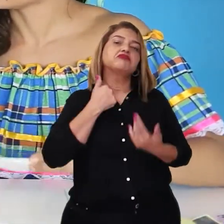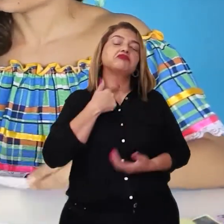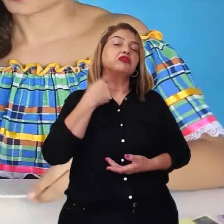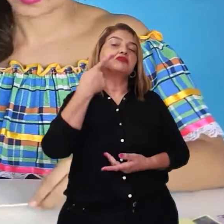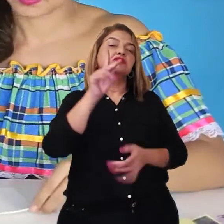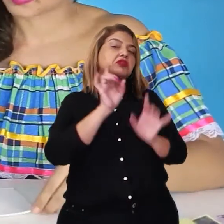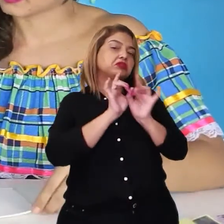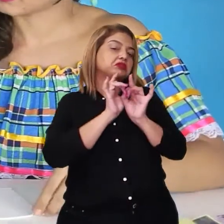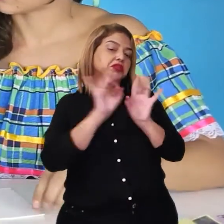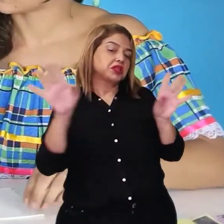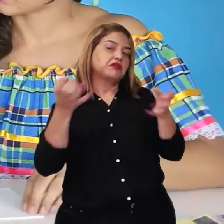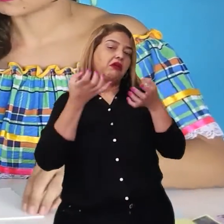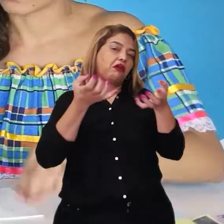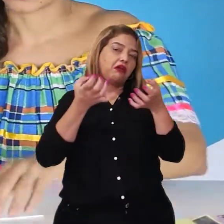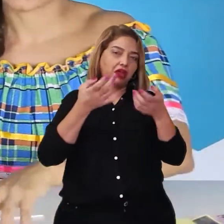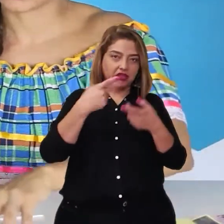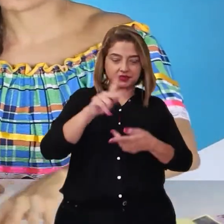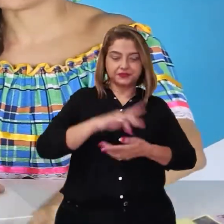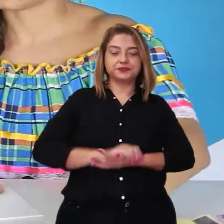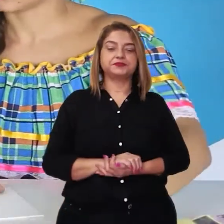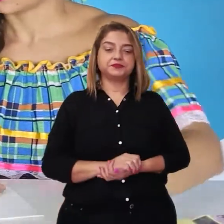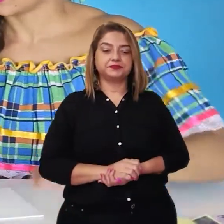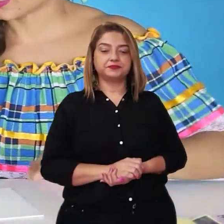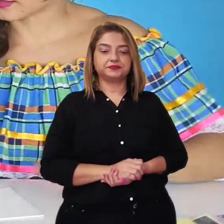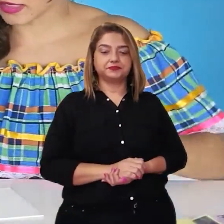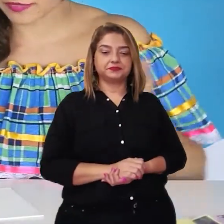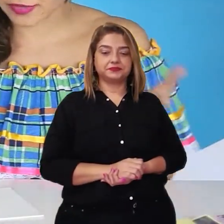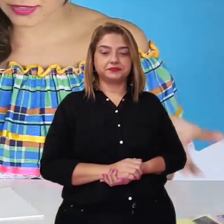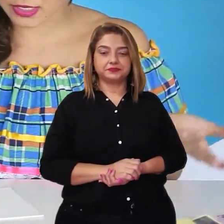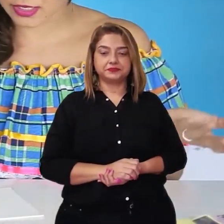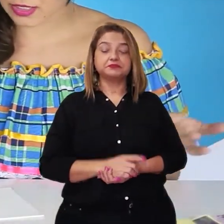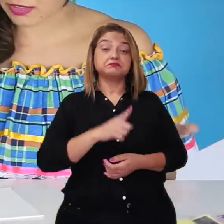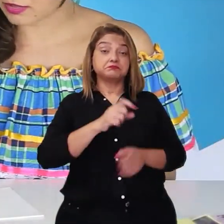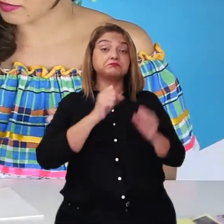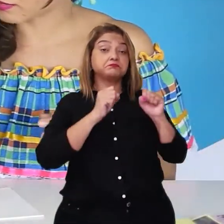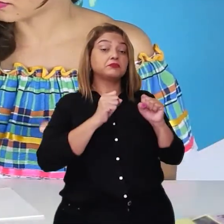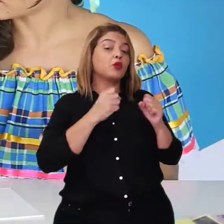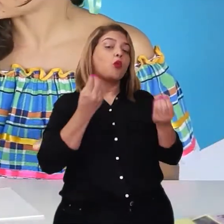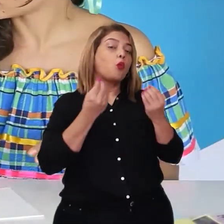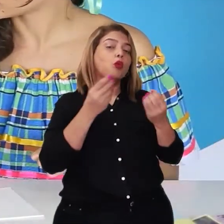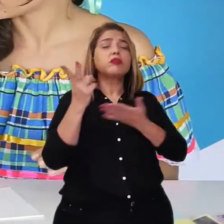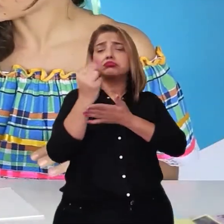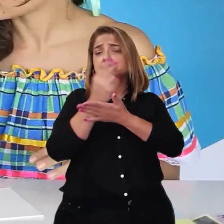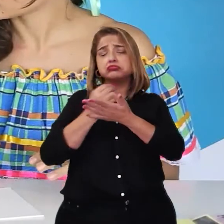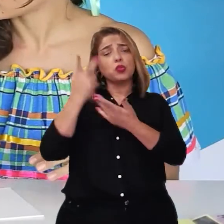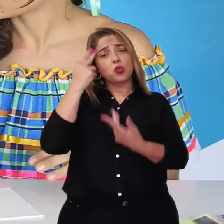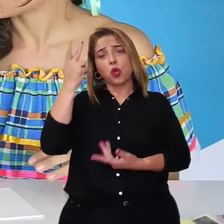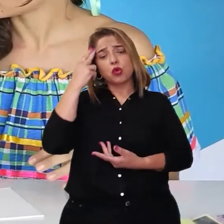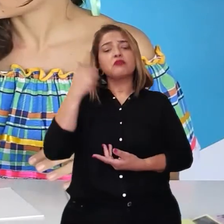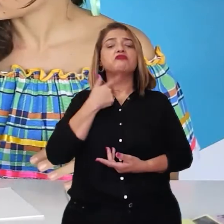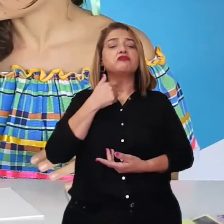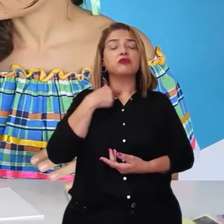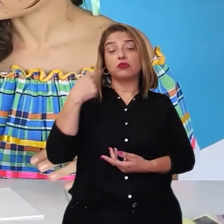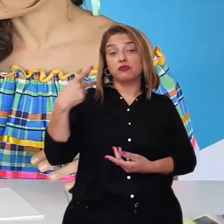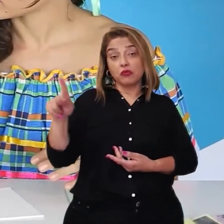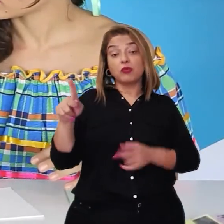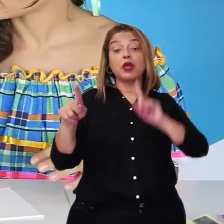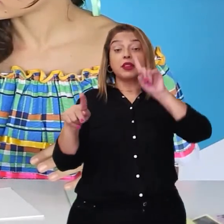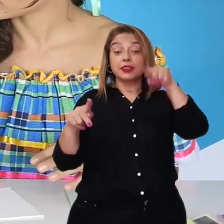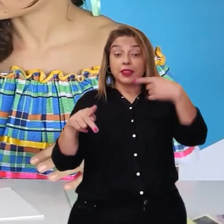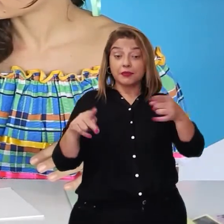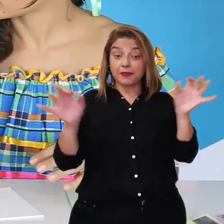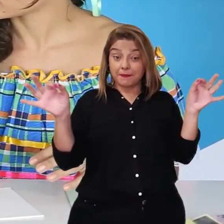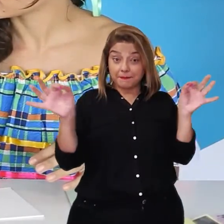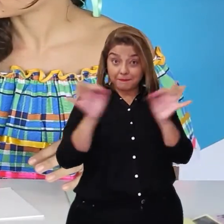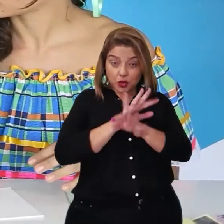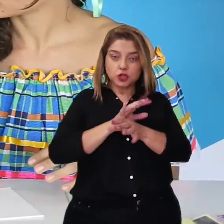gente quiser estampar no nosso bloquinho. Certo. E aí tem que fazer... Vamos desenhar normal e depois a